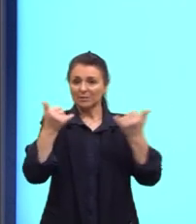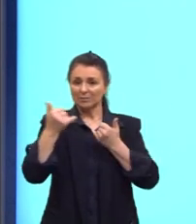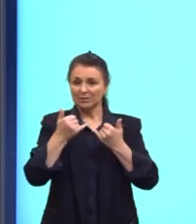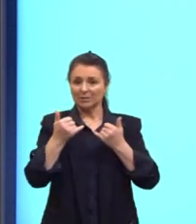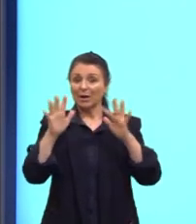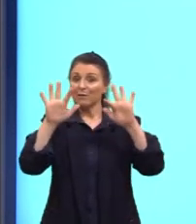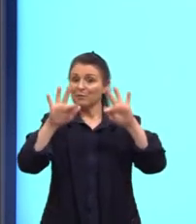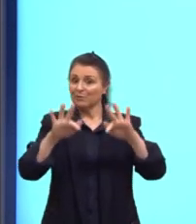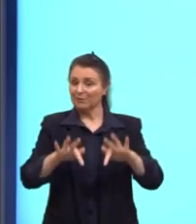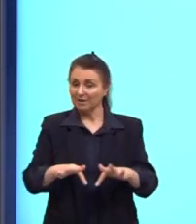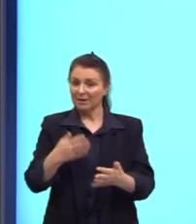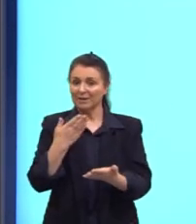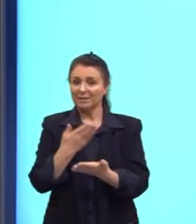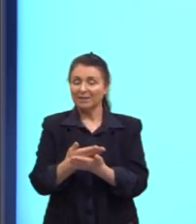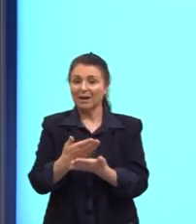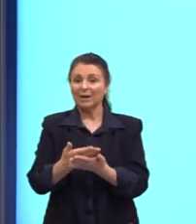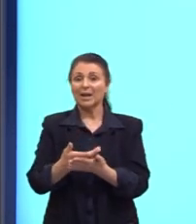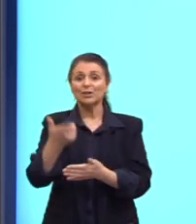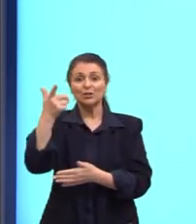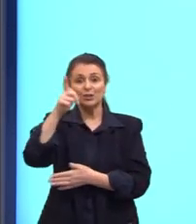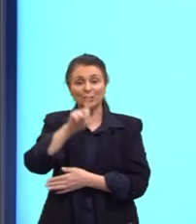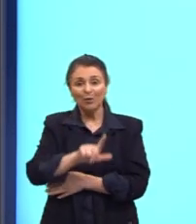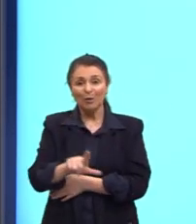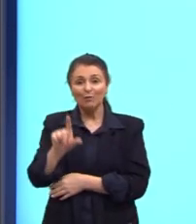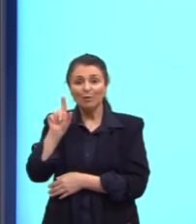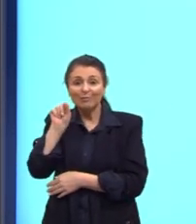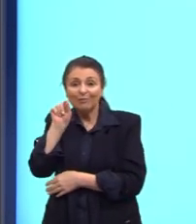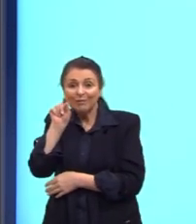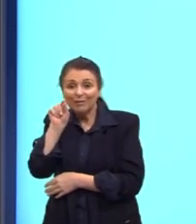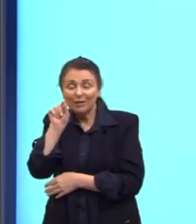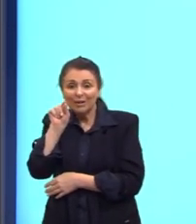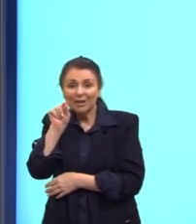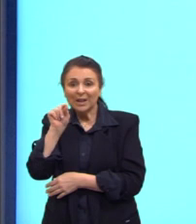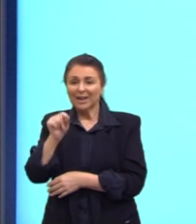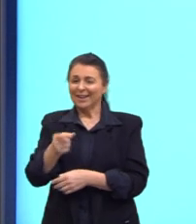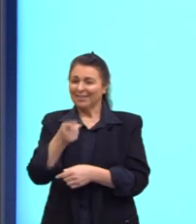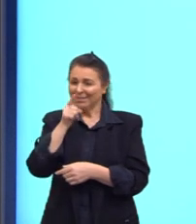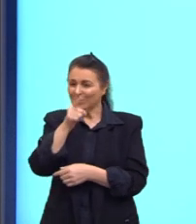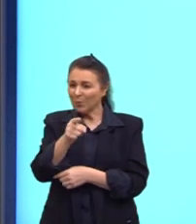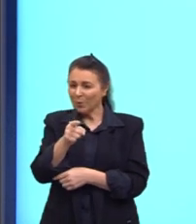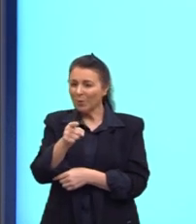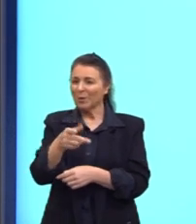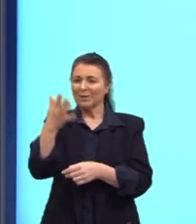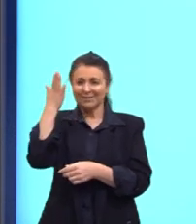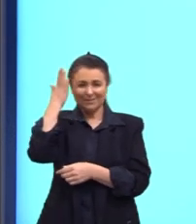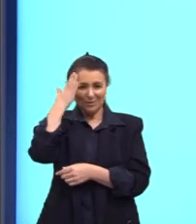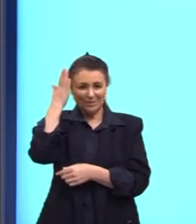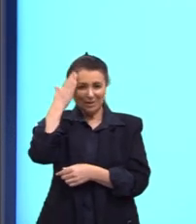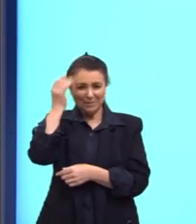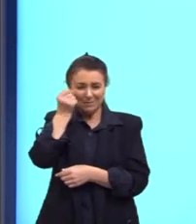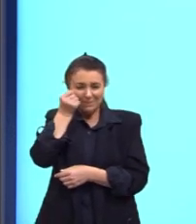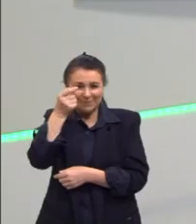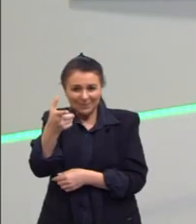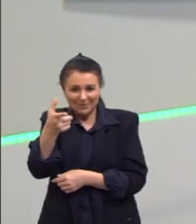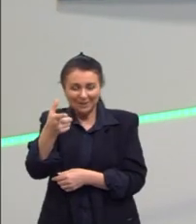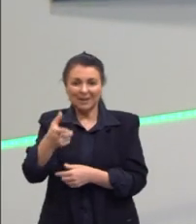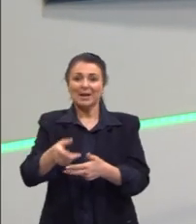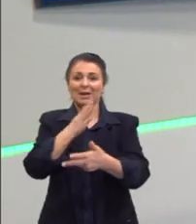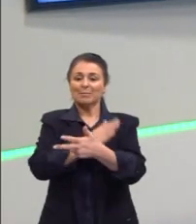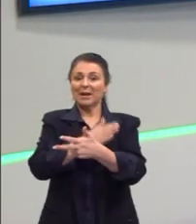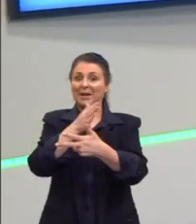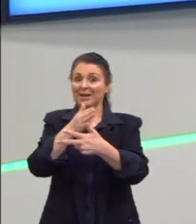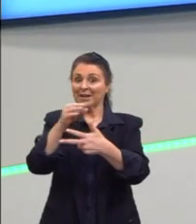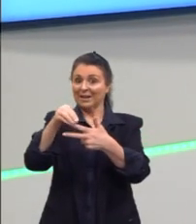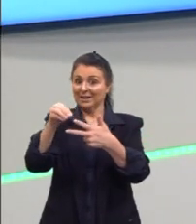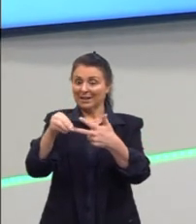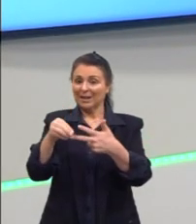encerra aqui com o Chapolin Colorado, é claro. Não contavam com a minha astúcia pré-ENEM 2022. É